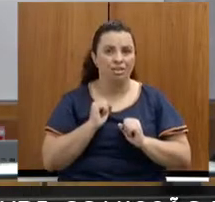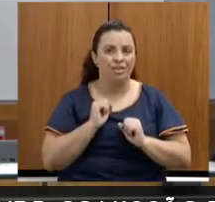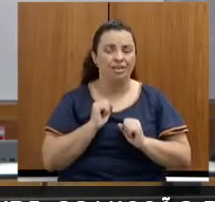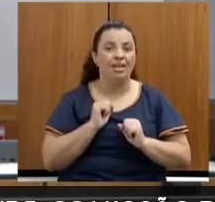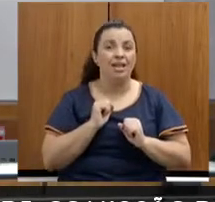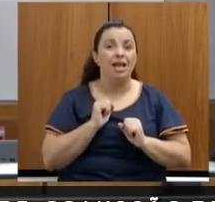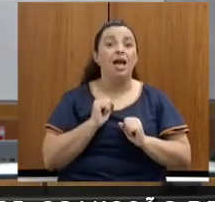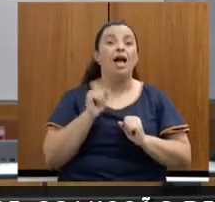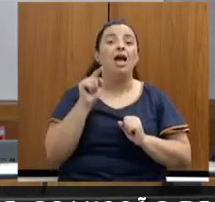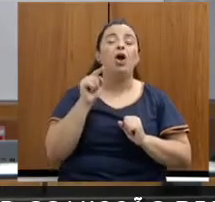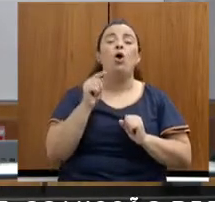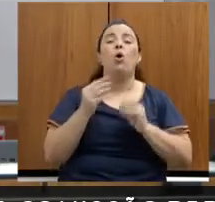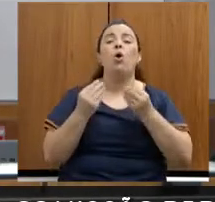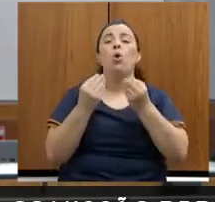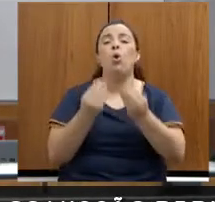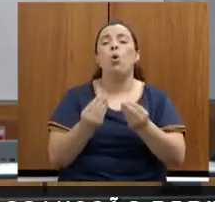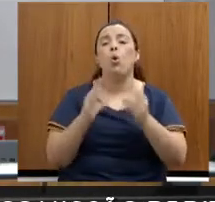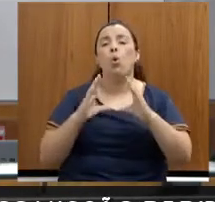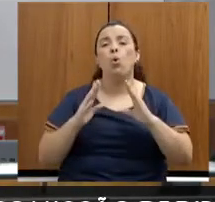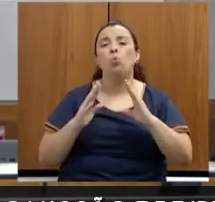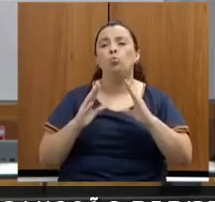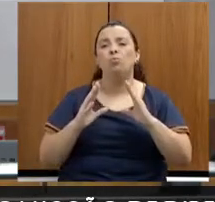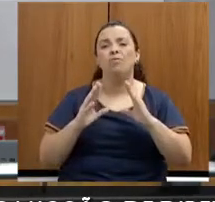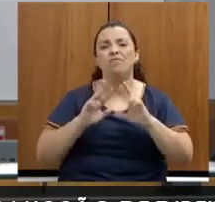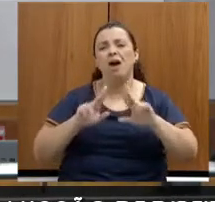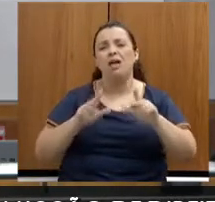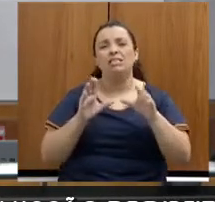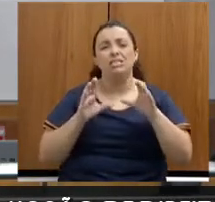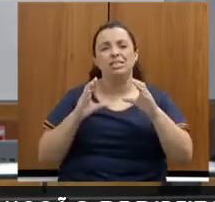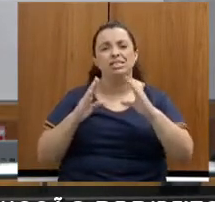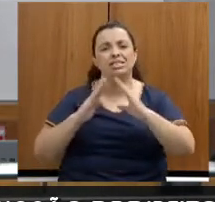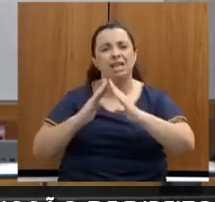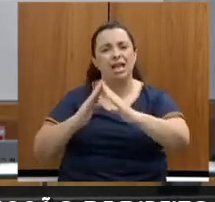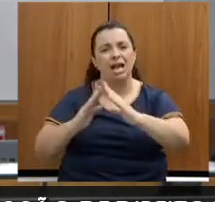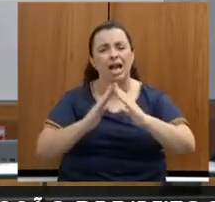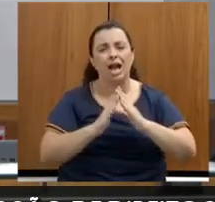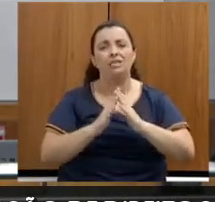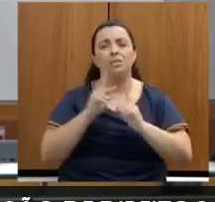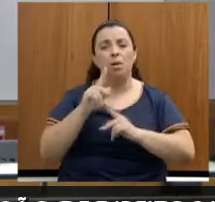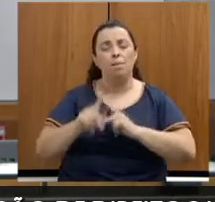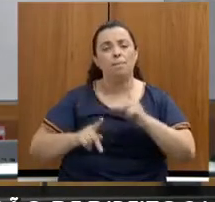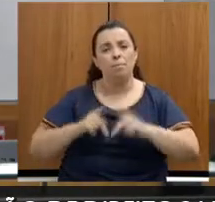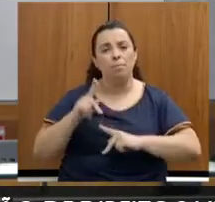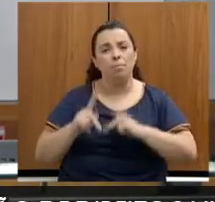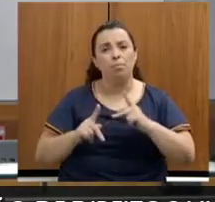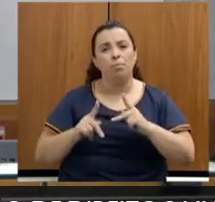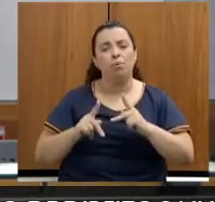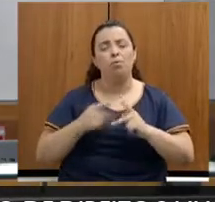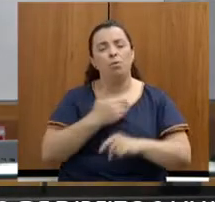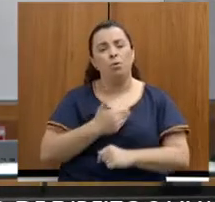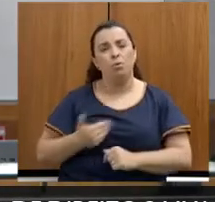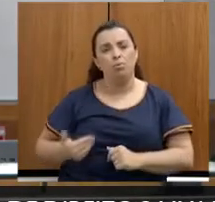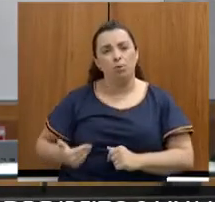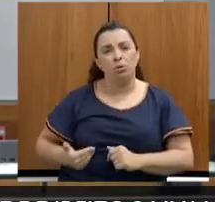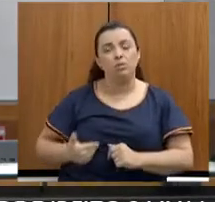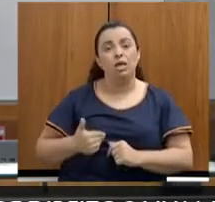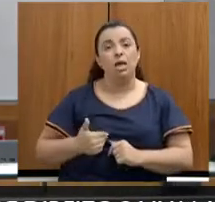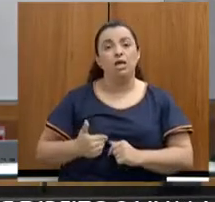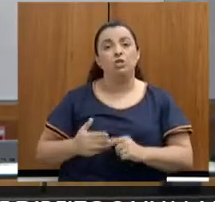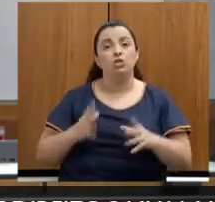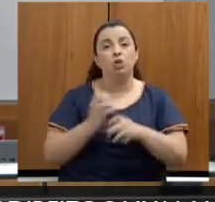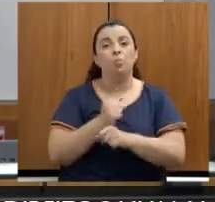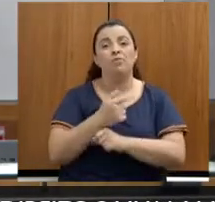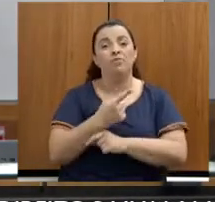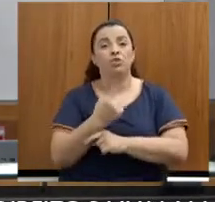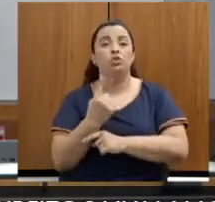colocou para um conjunto de imóveis públicos em 21 municípios do Estado provocando uma contradição